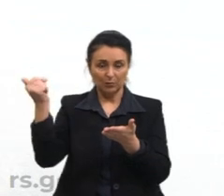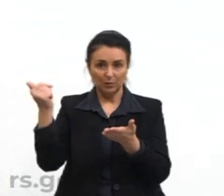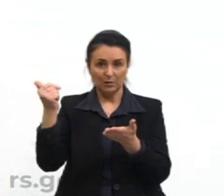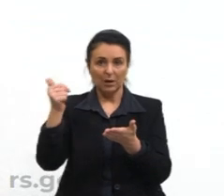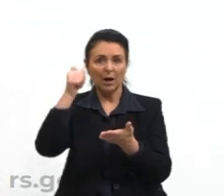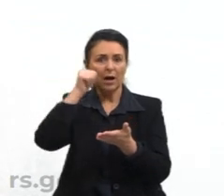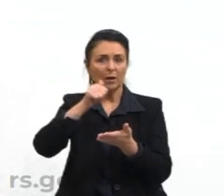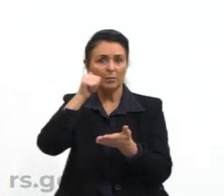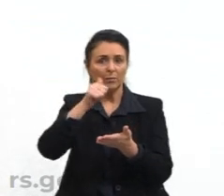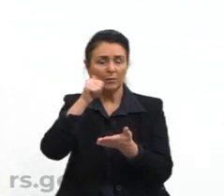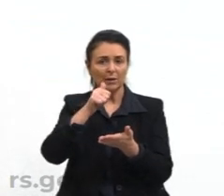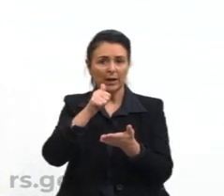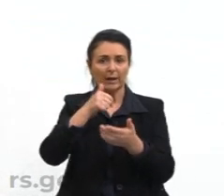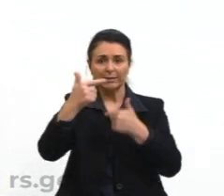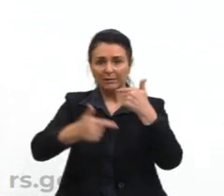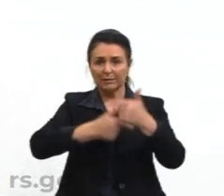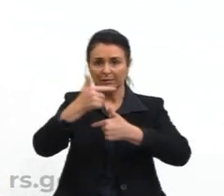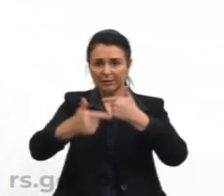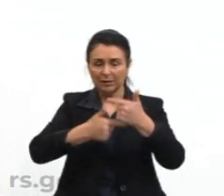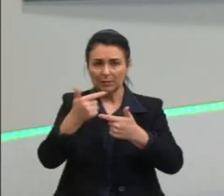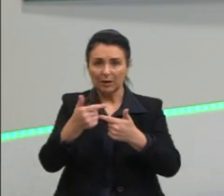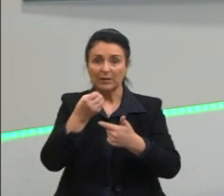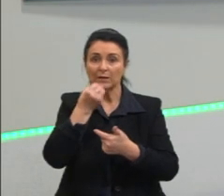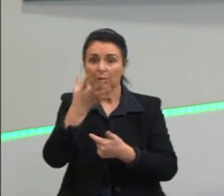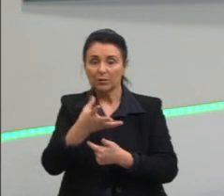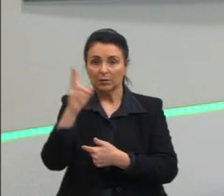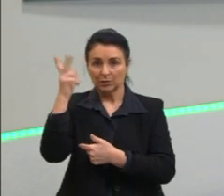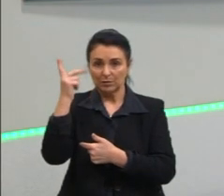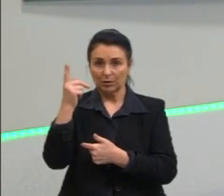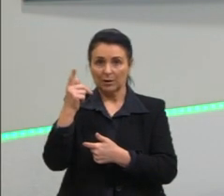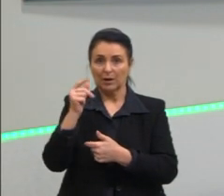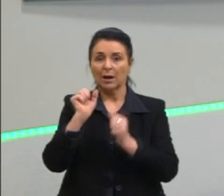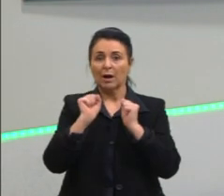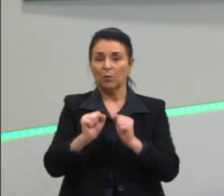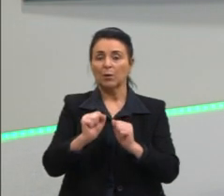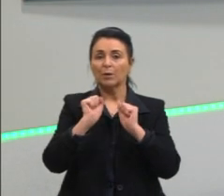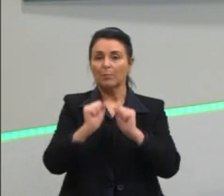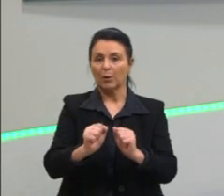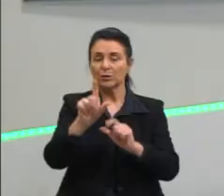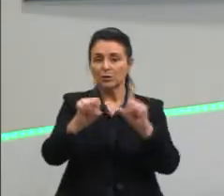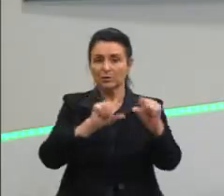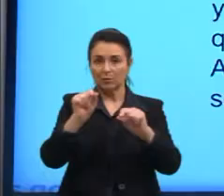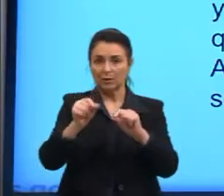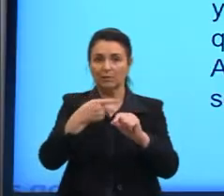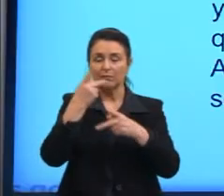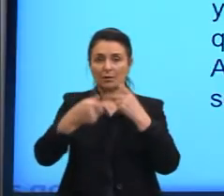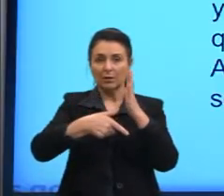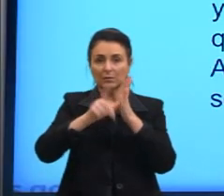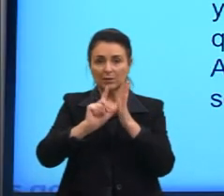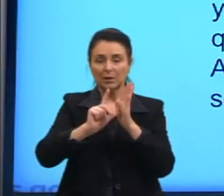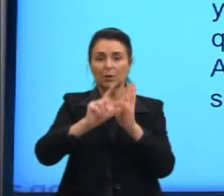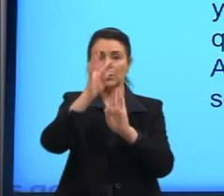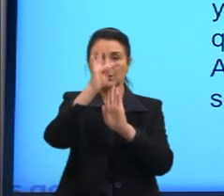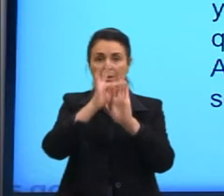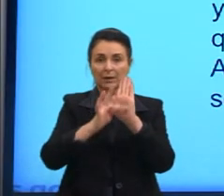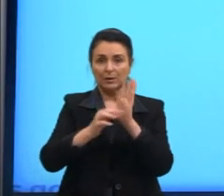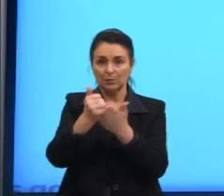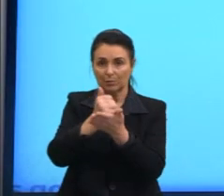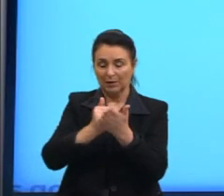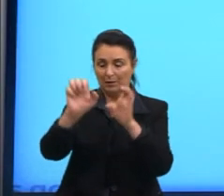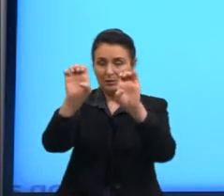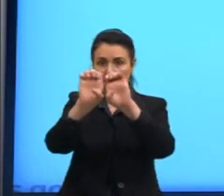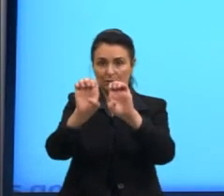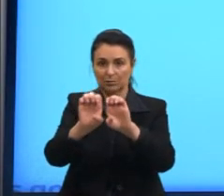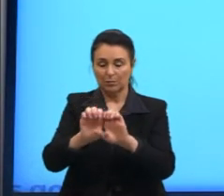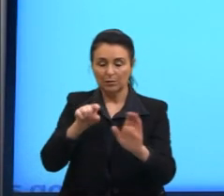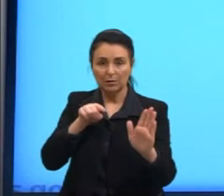sobre aqui traz as alternativas como mostramos falamos anteriormente texto base a estrutura